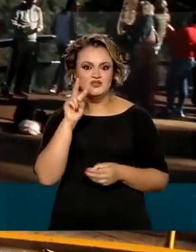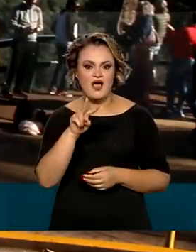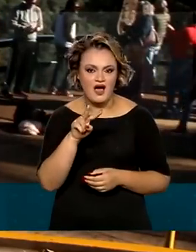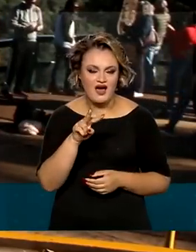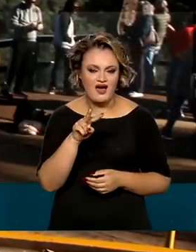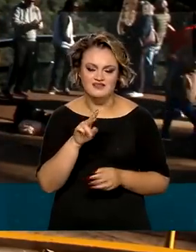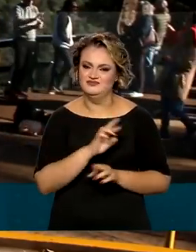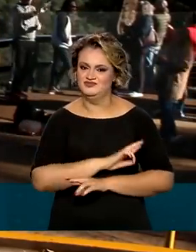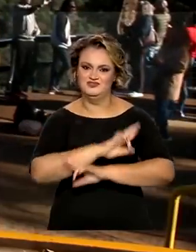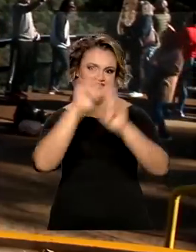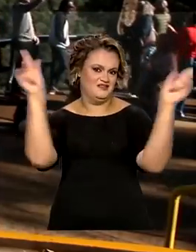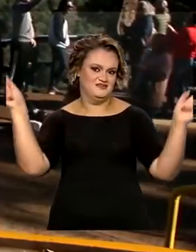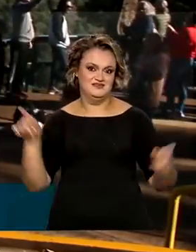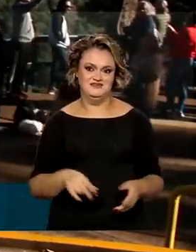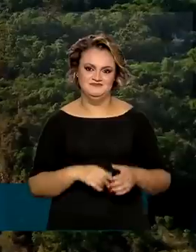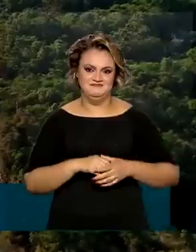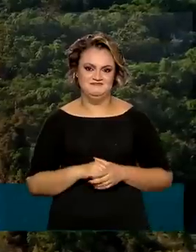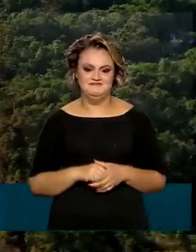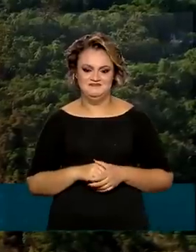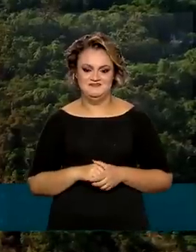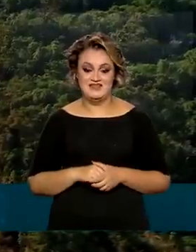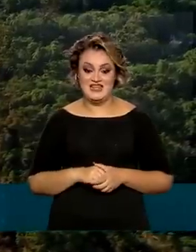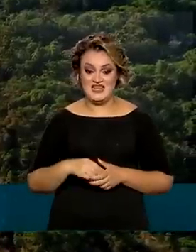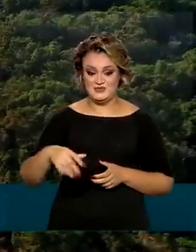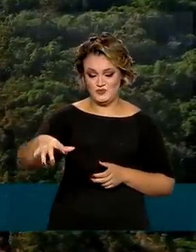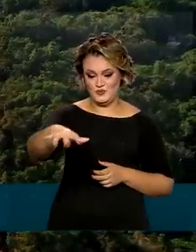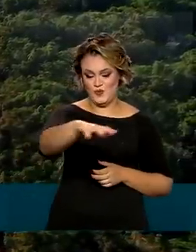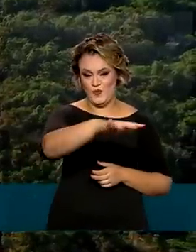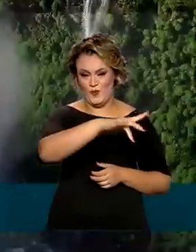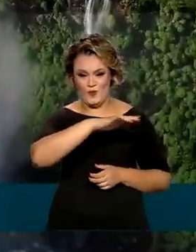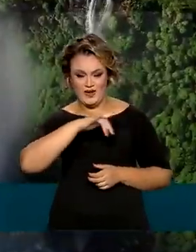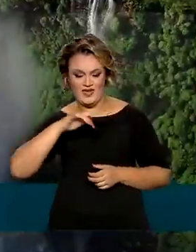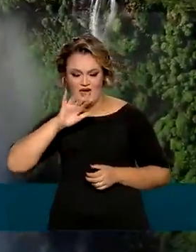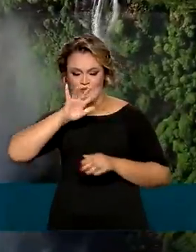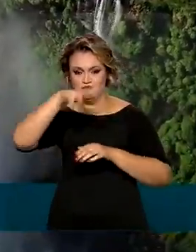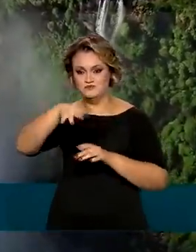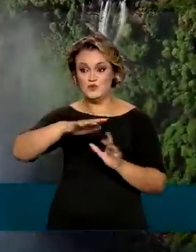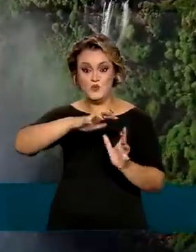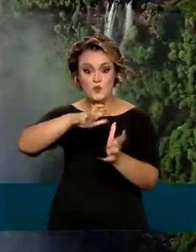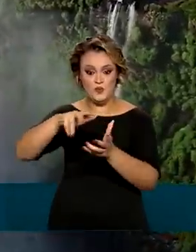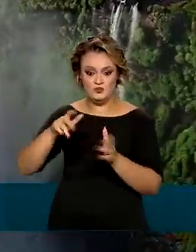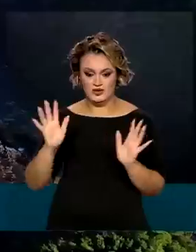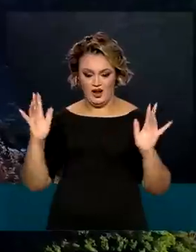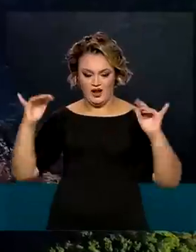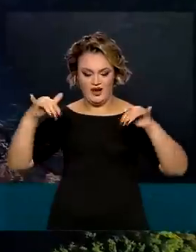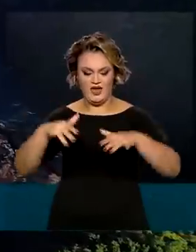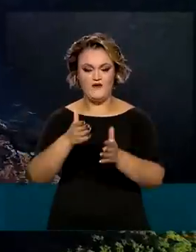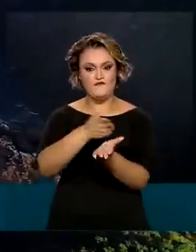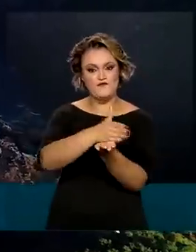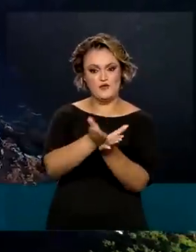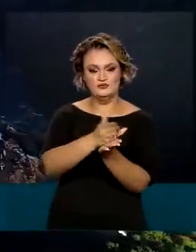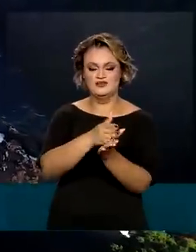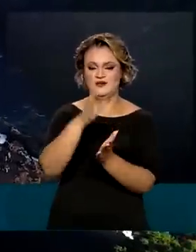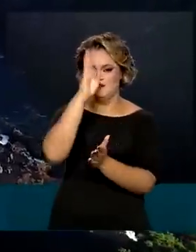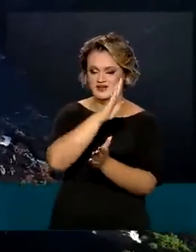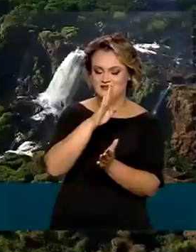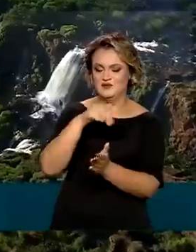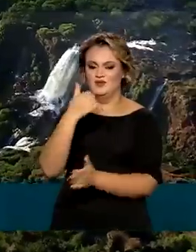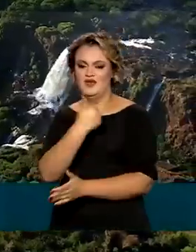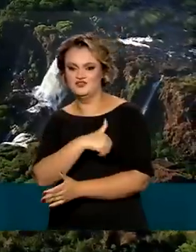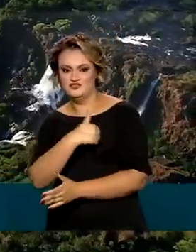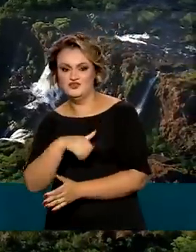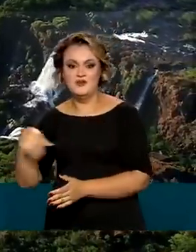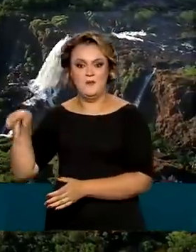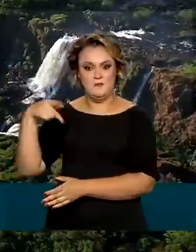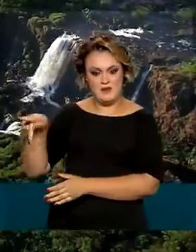aqui e é um deslumbre completamente diferente. O maior conjunto de quedas d'água do planeta na fronteira do Brasil com a Argentina e o